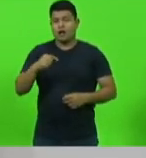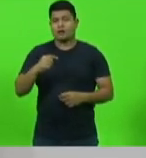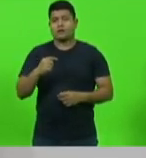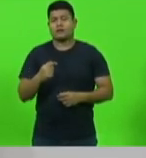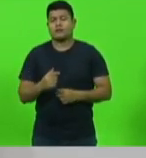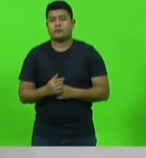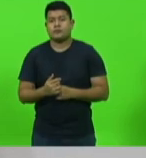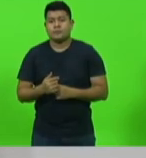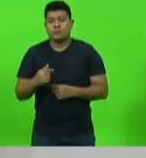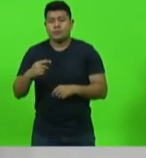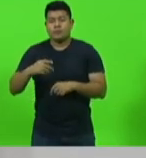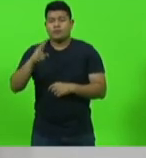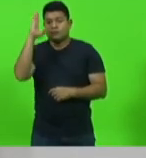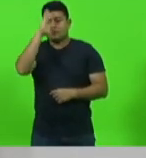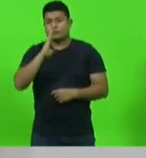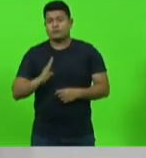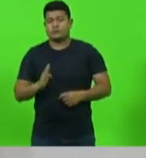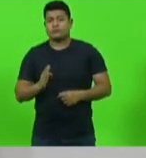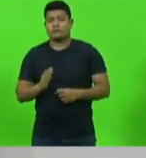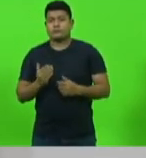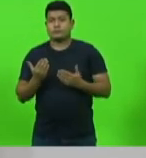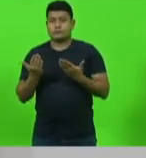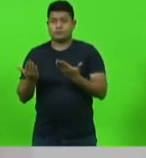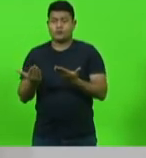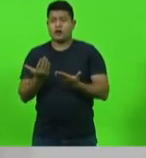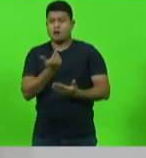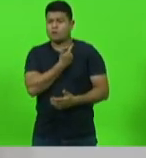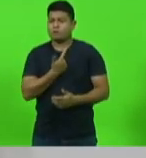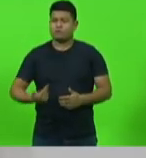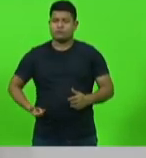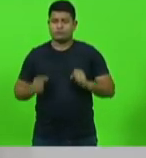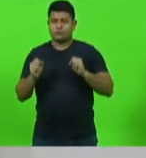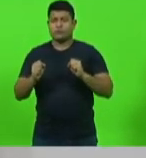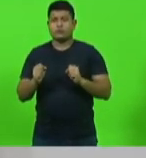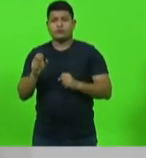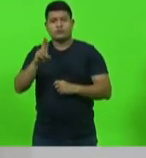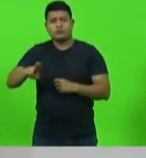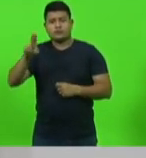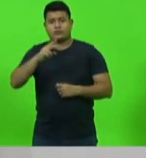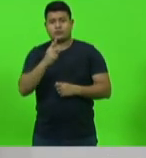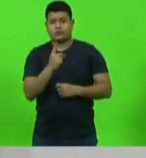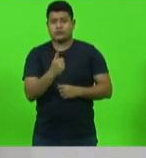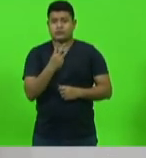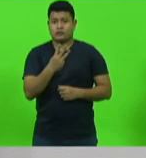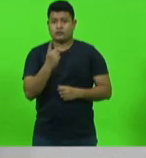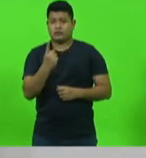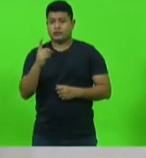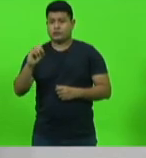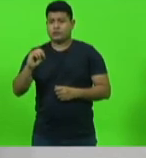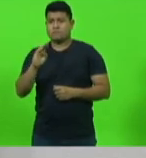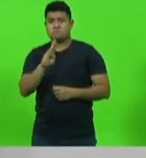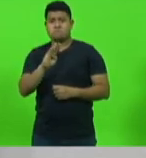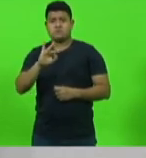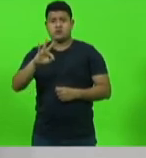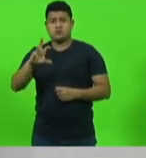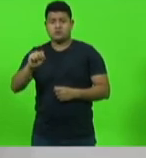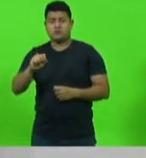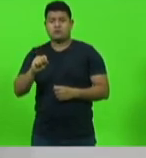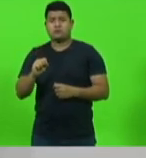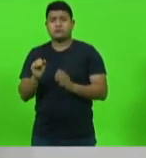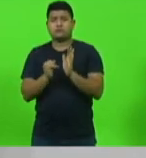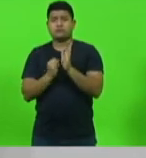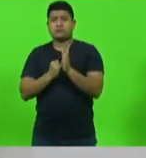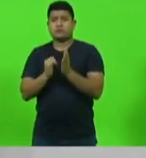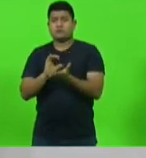O Estado, muito bem, poderia utilizar dos 310 bilhões que concedem benefícios fiscais para